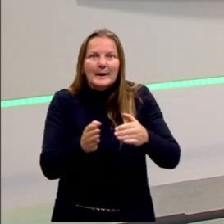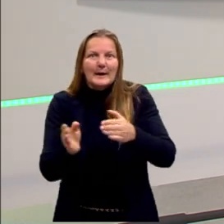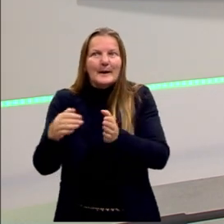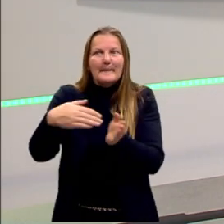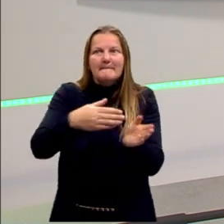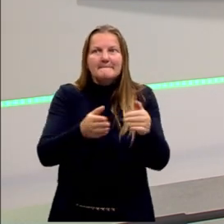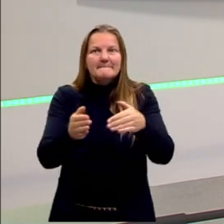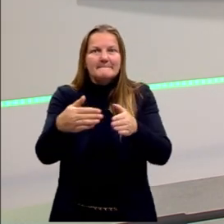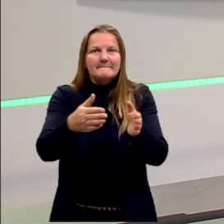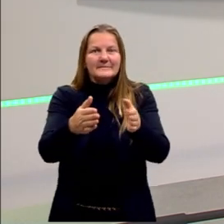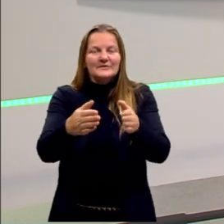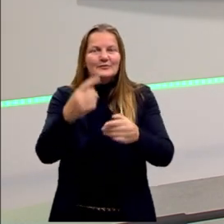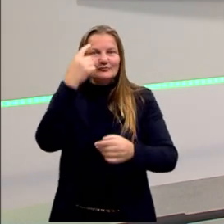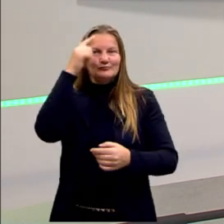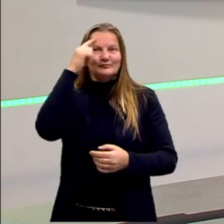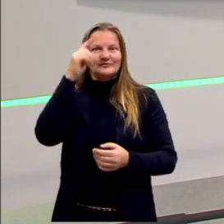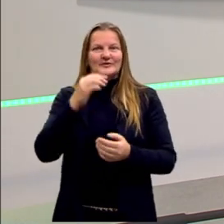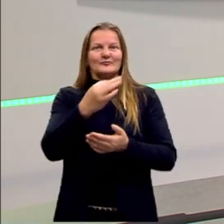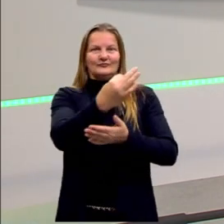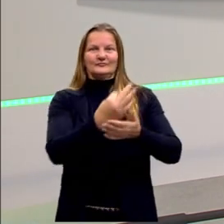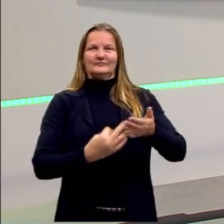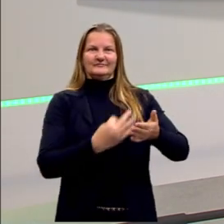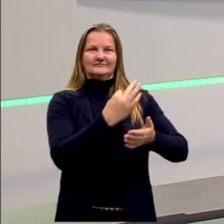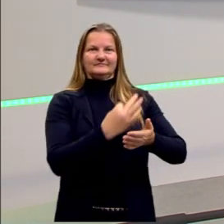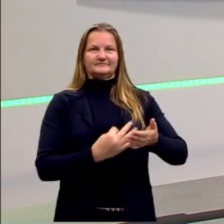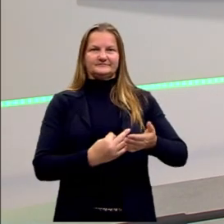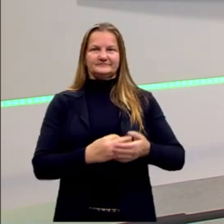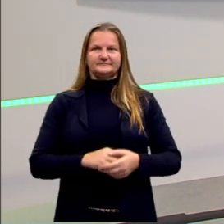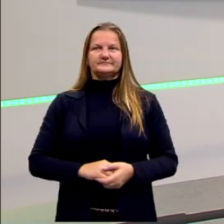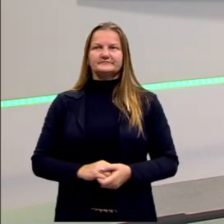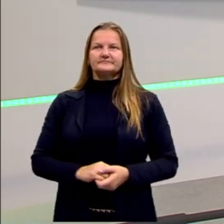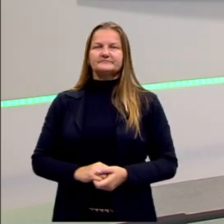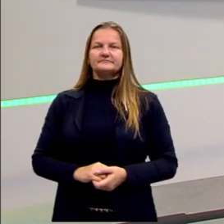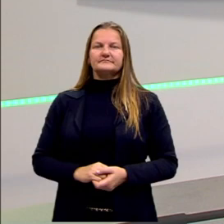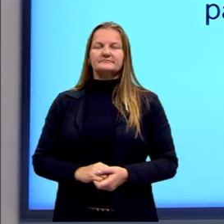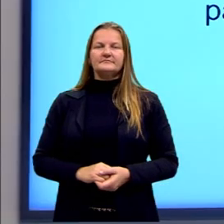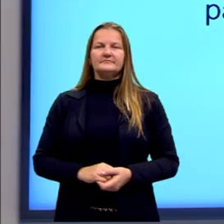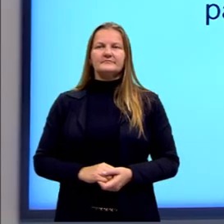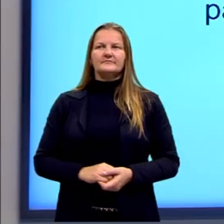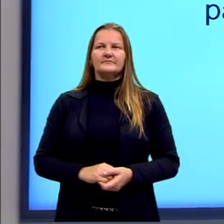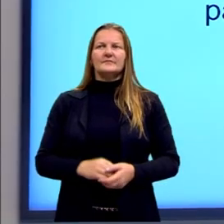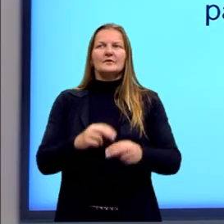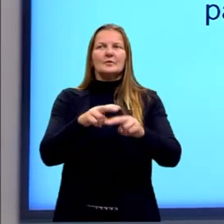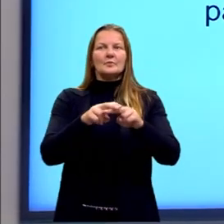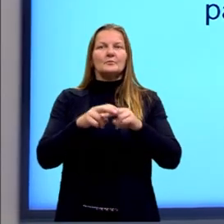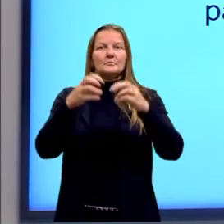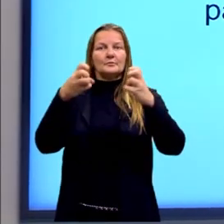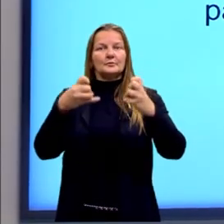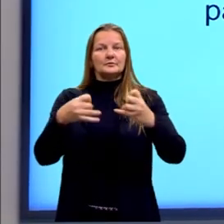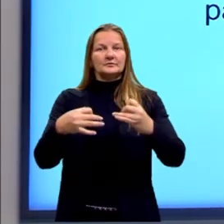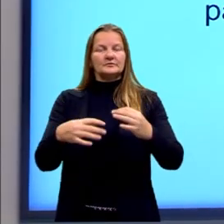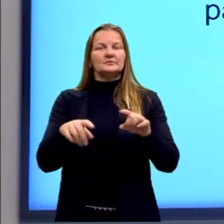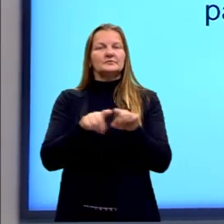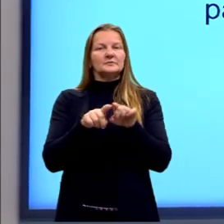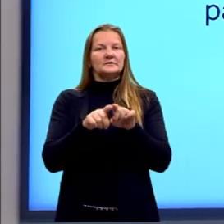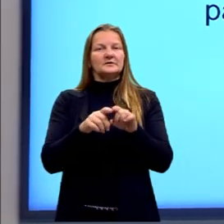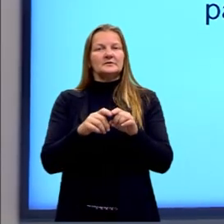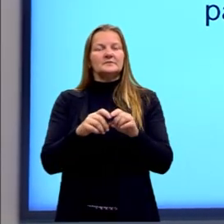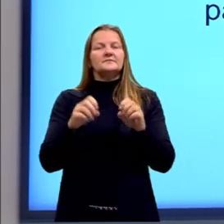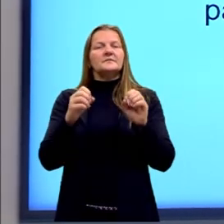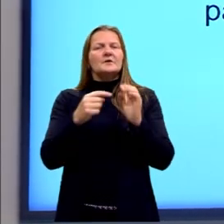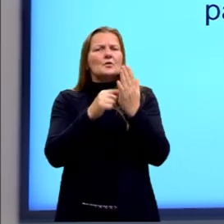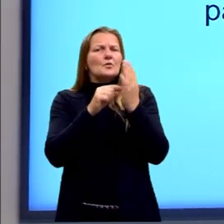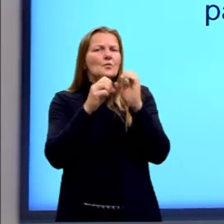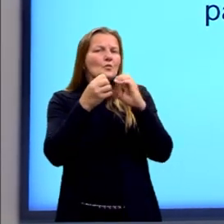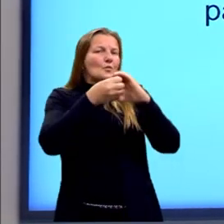nossas ideias ao longo do nosso texto. Para isso, a gente traz um aspecto